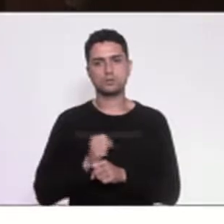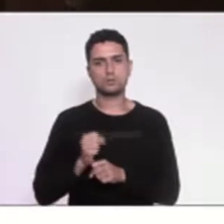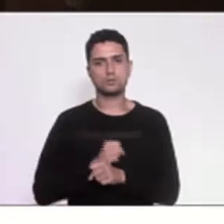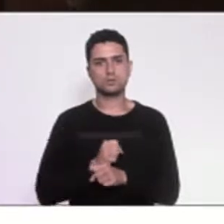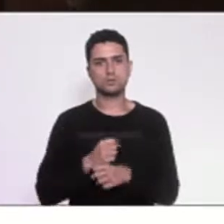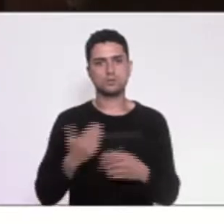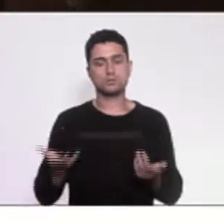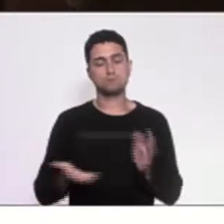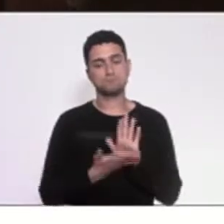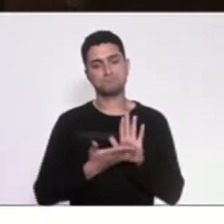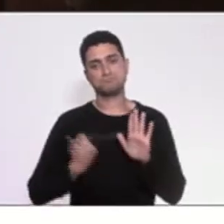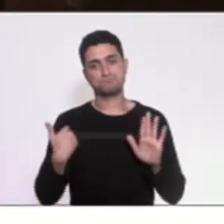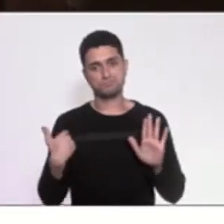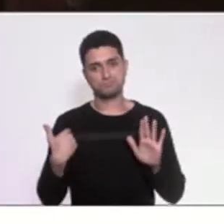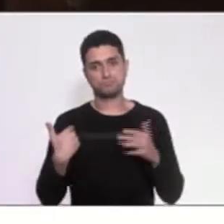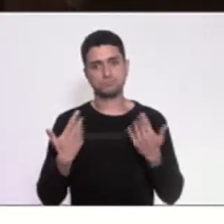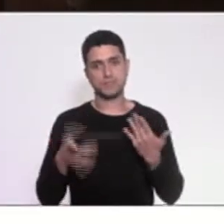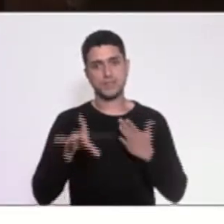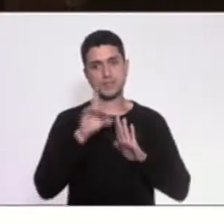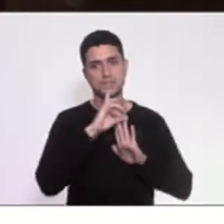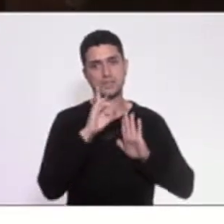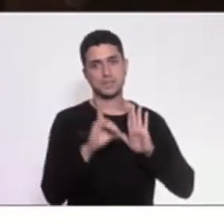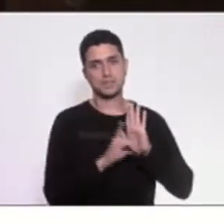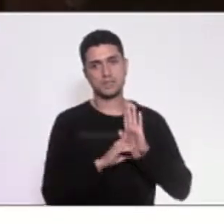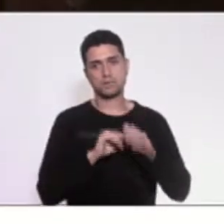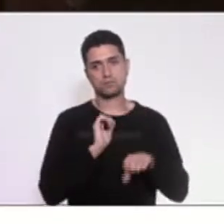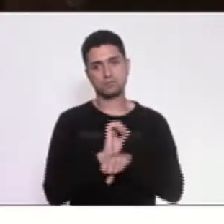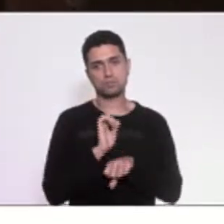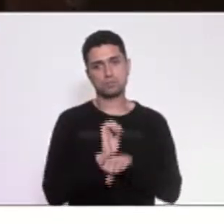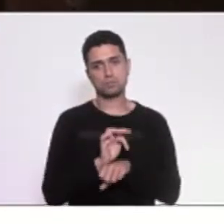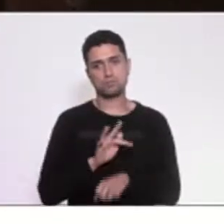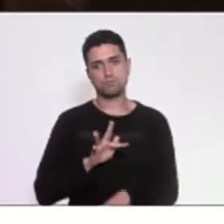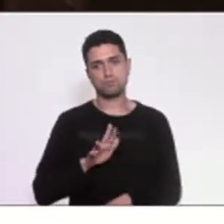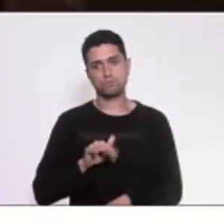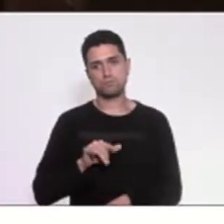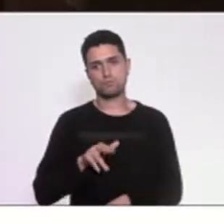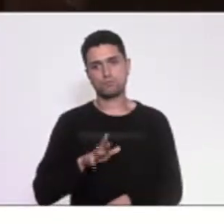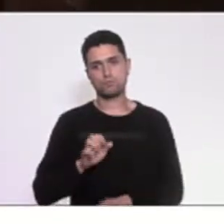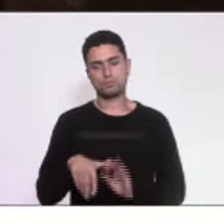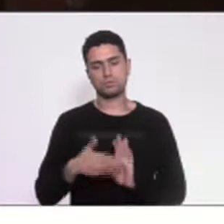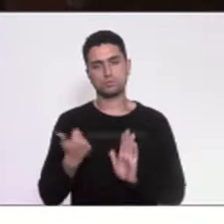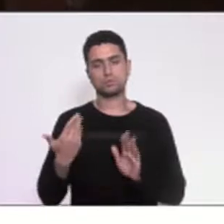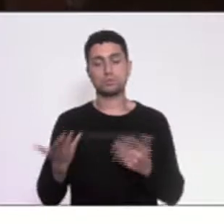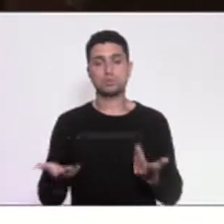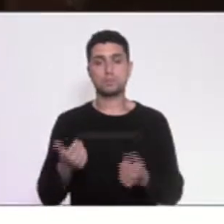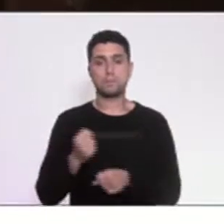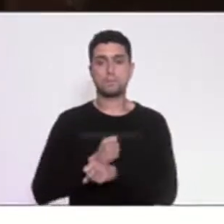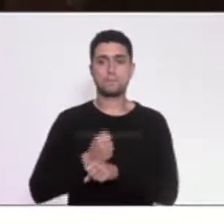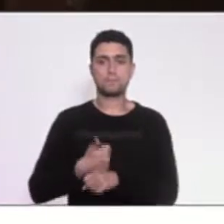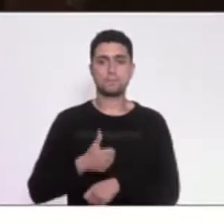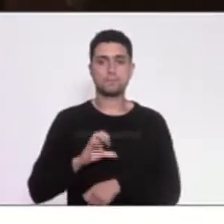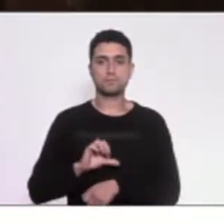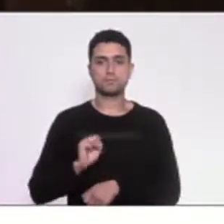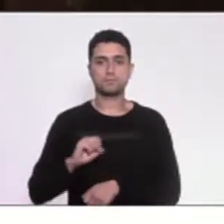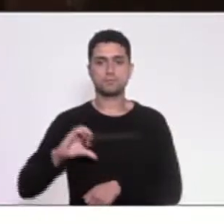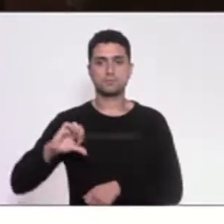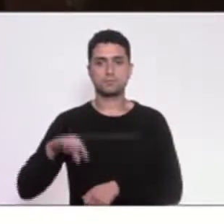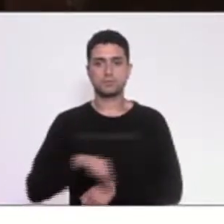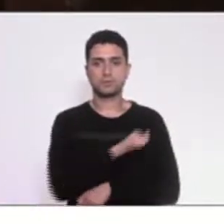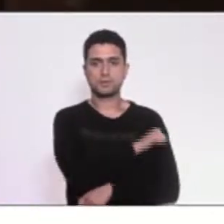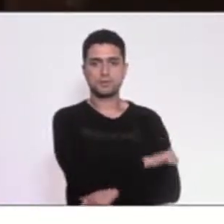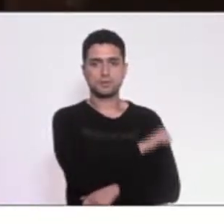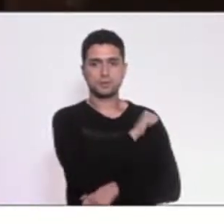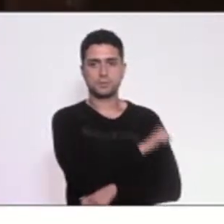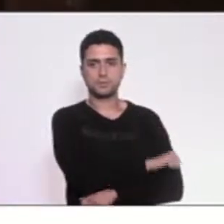definitivamente extinta por um decreto estadual. Desde então, 1989, o Rio de Janeiro,